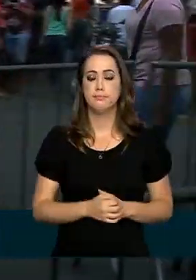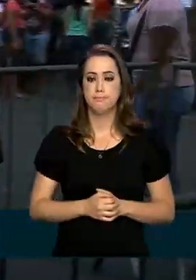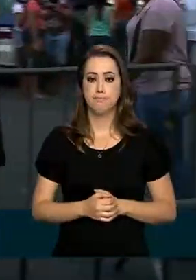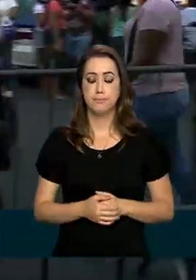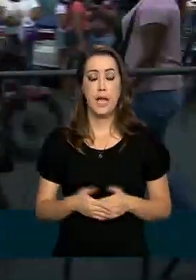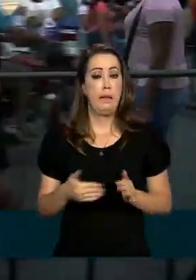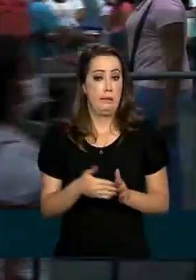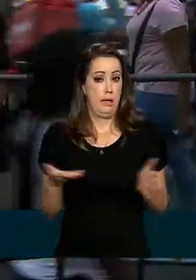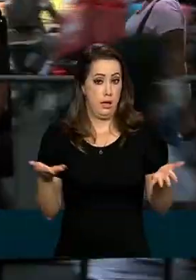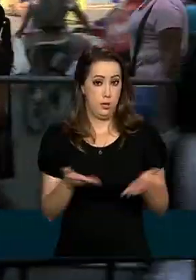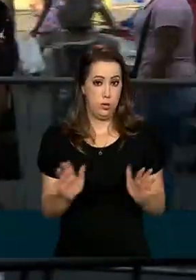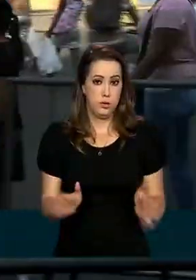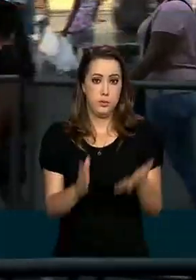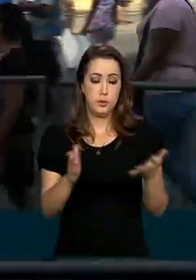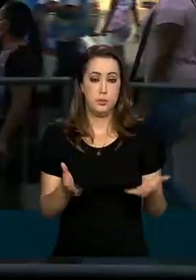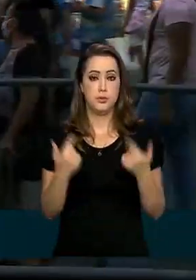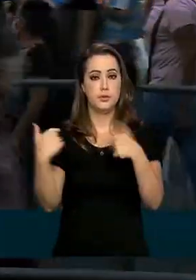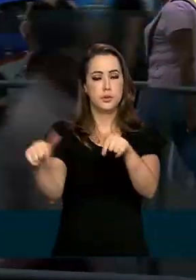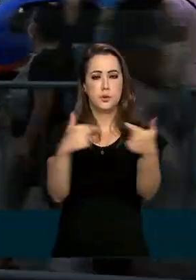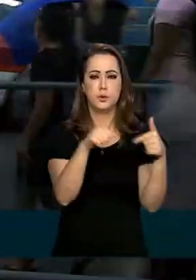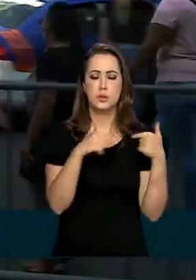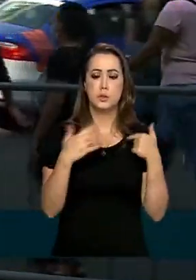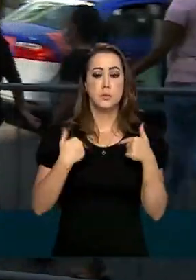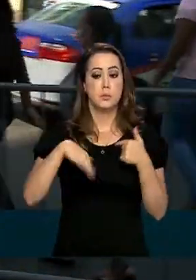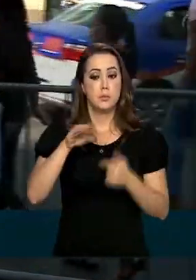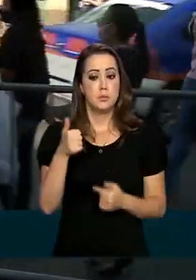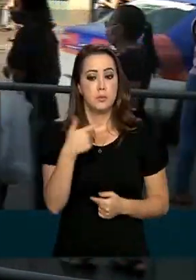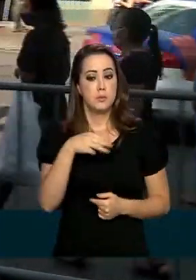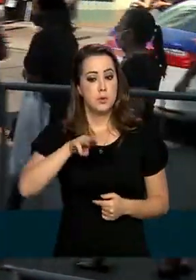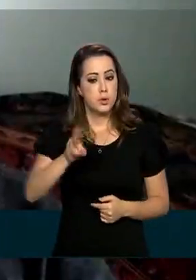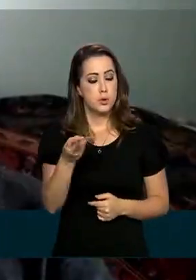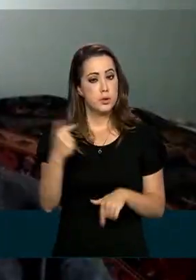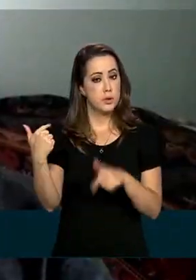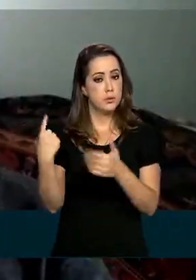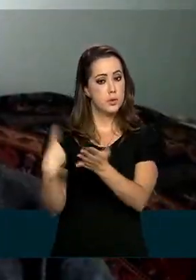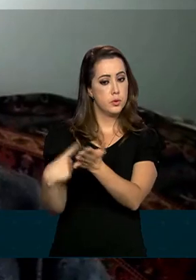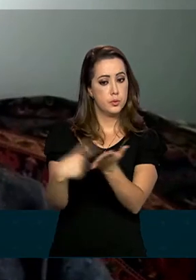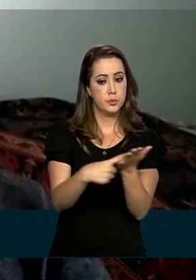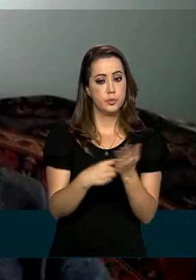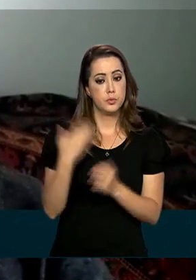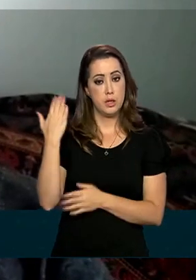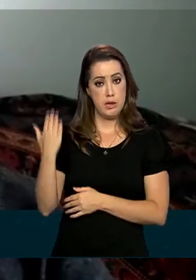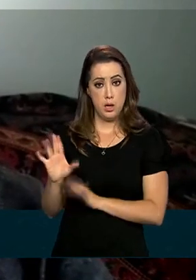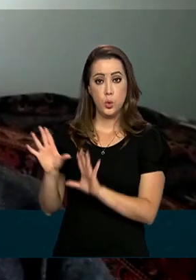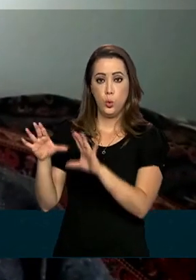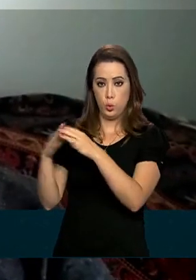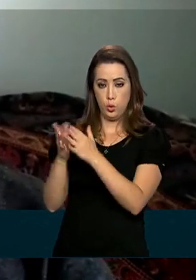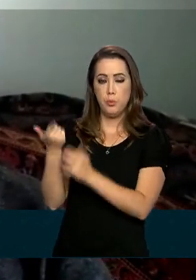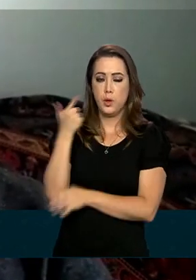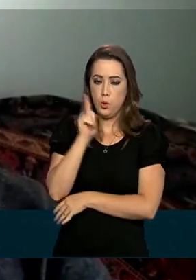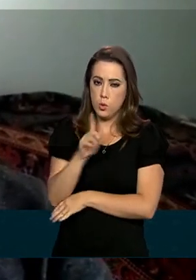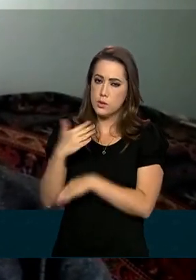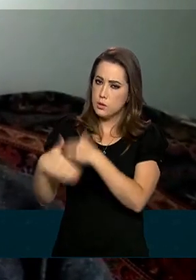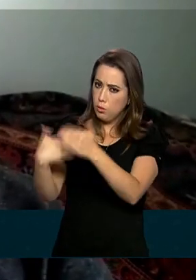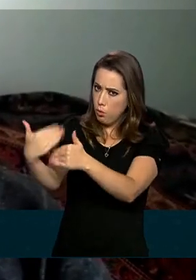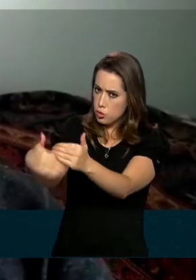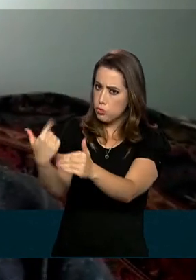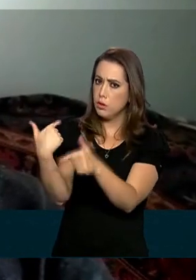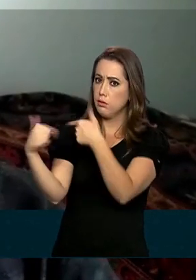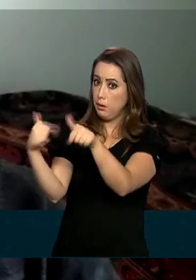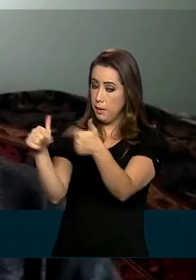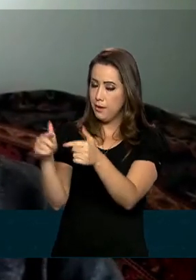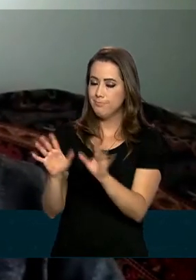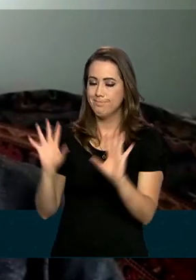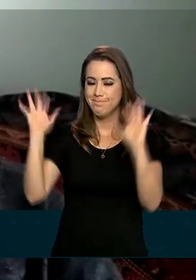Até agora, o governo promoveu com a iniciativa mais de 12 milhões de acordos. Daniel faz parte do grupo que conseguiu se manter no emprego